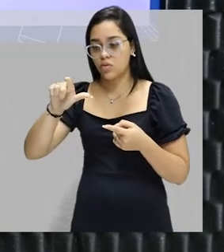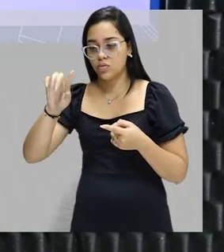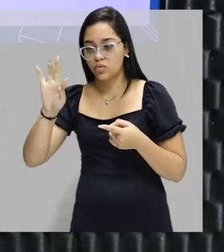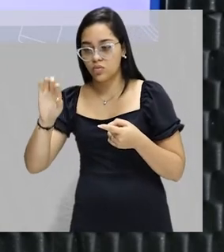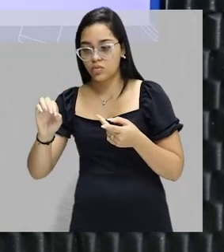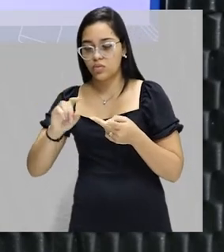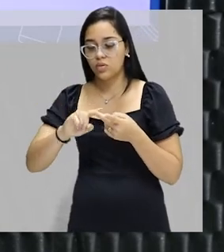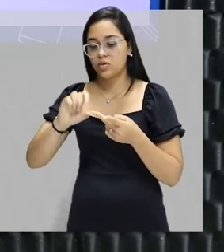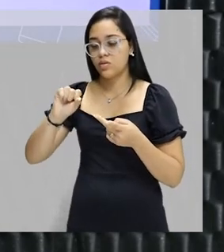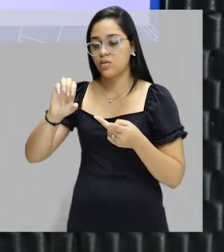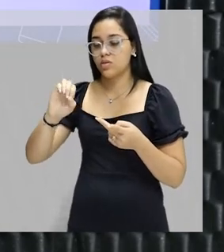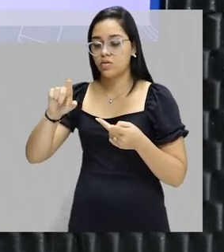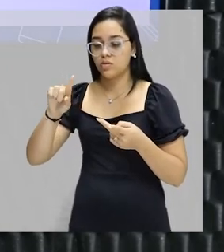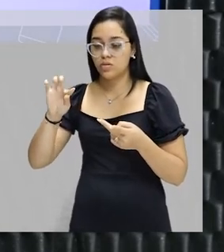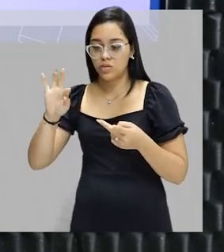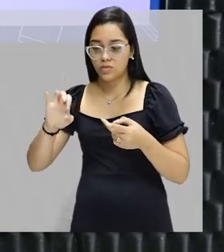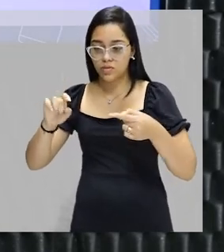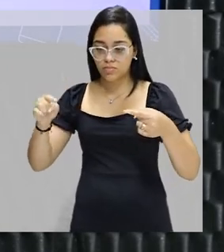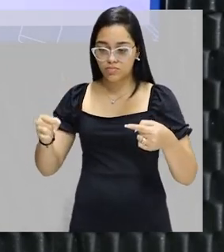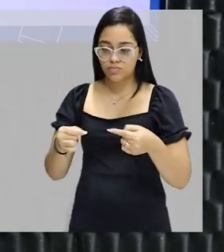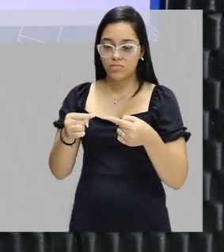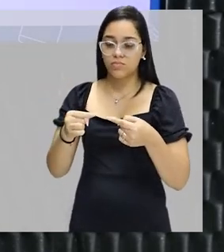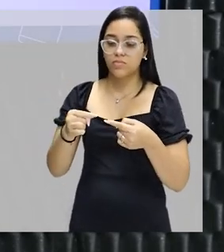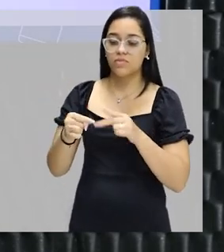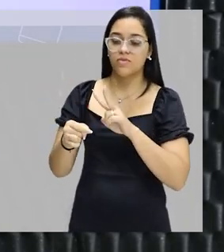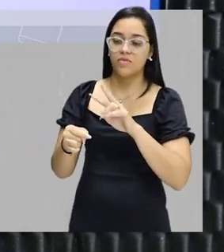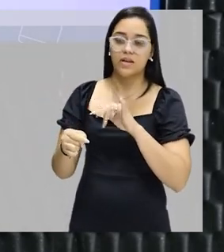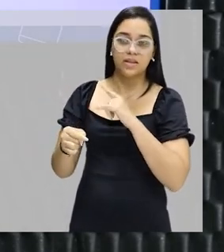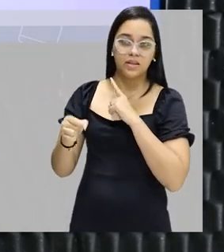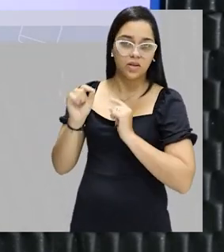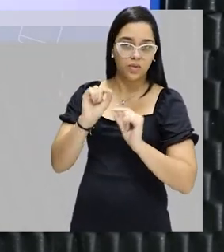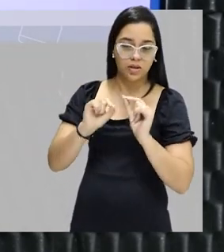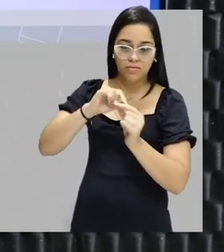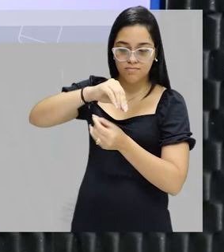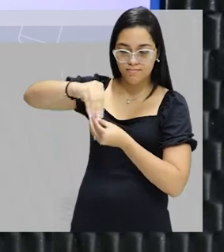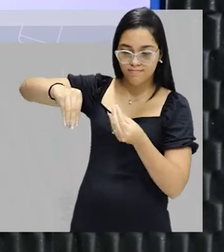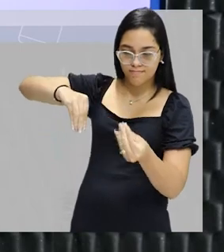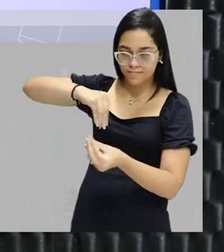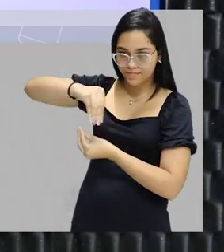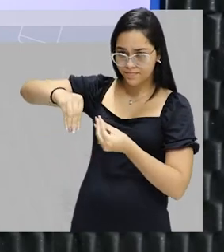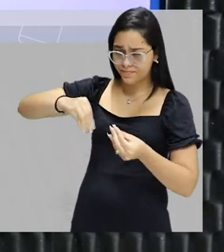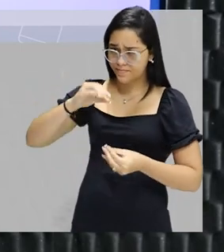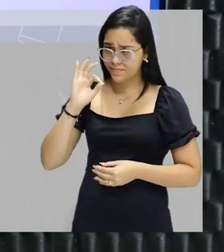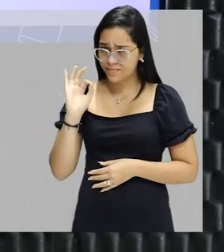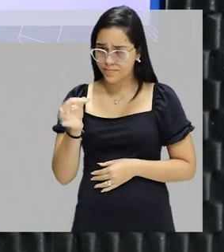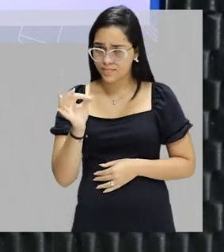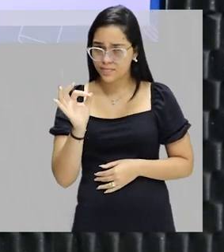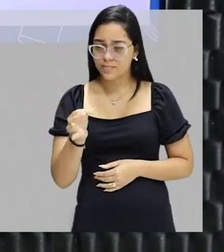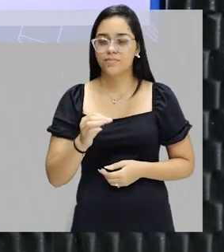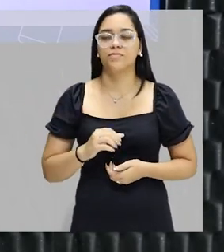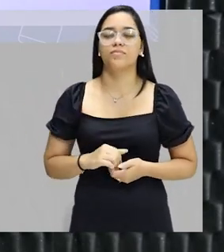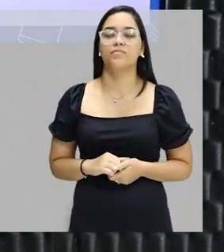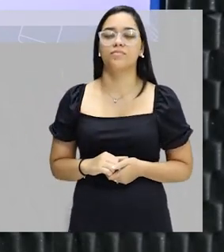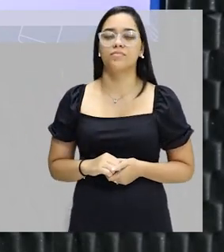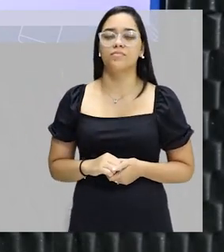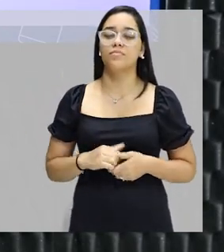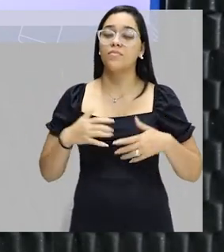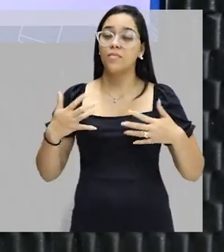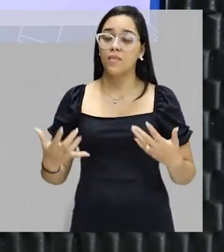solvente, que, combinados, vai gerar a solução. Beleza? Essa